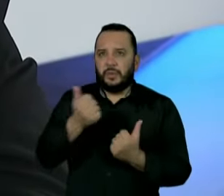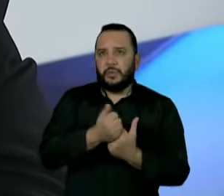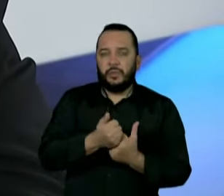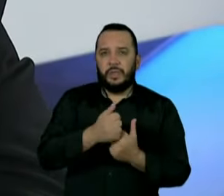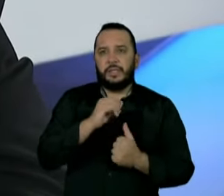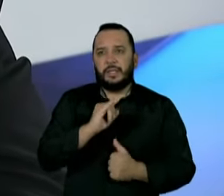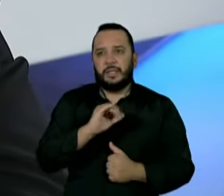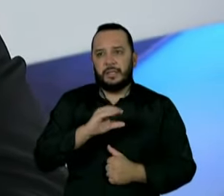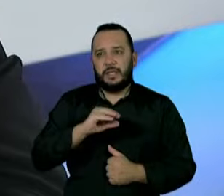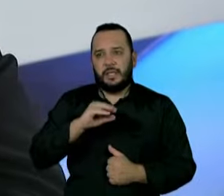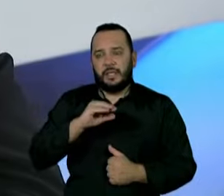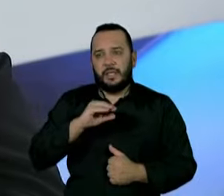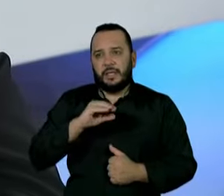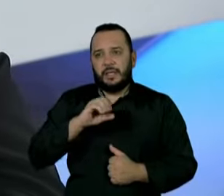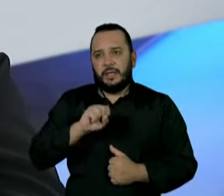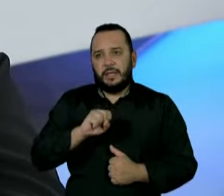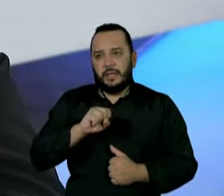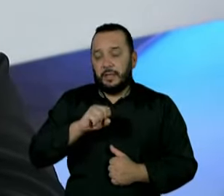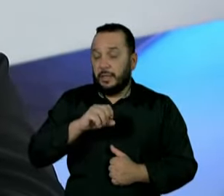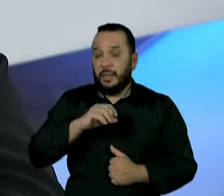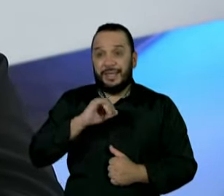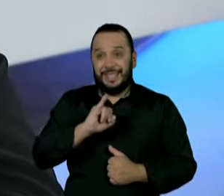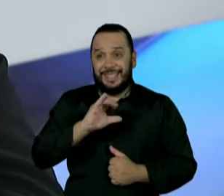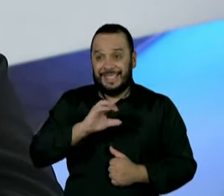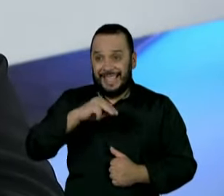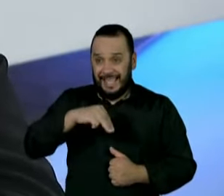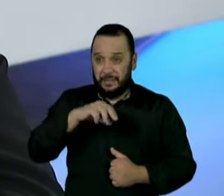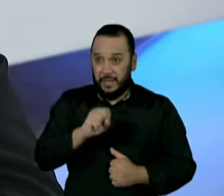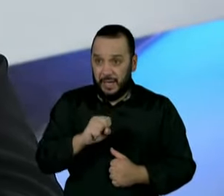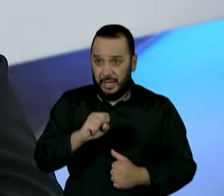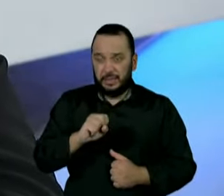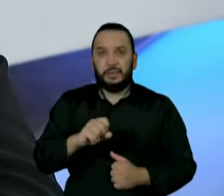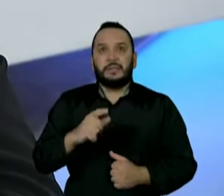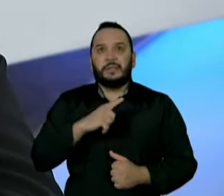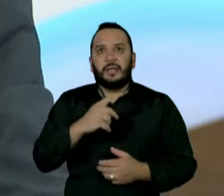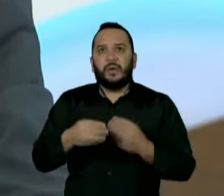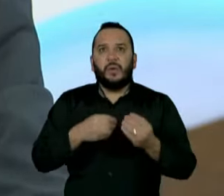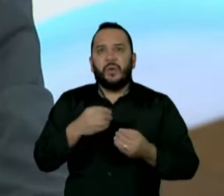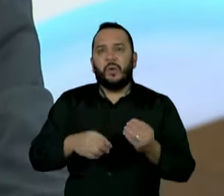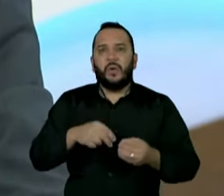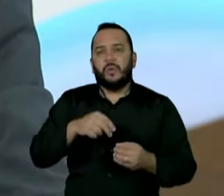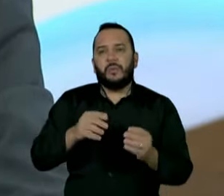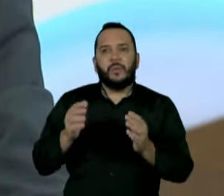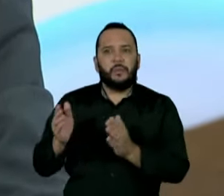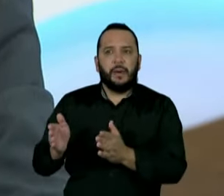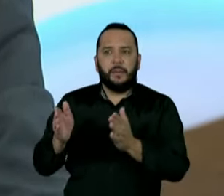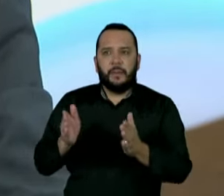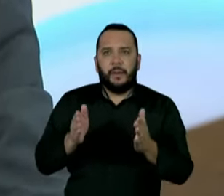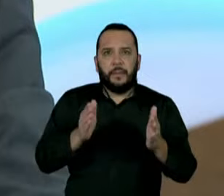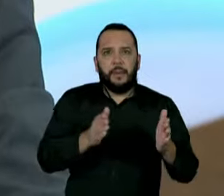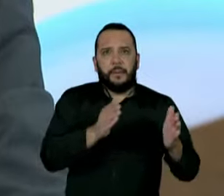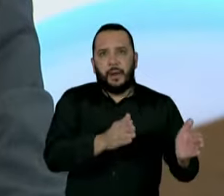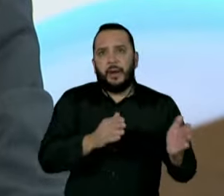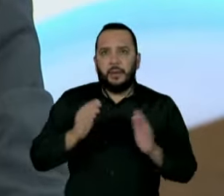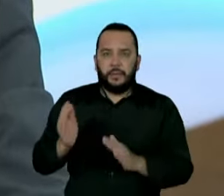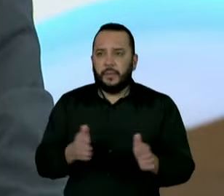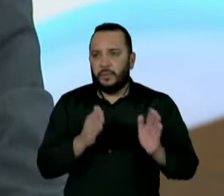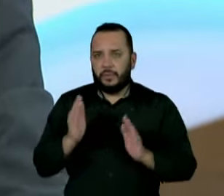cobrança do ICMS e criar uma cobrança de ICMS por nota, a cada etapa de produção. Exatamente.